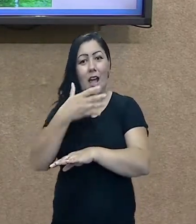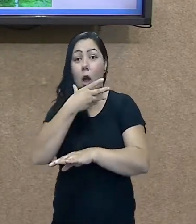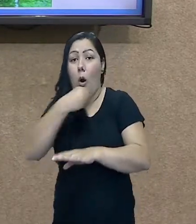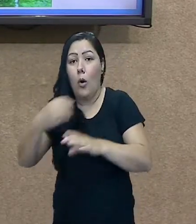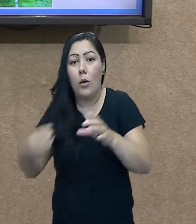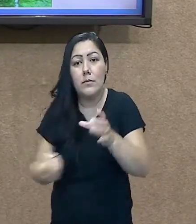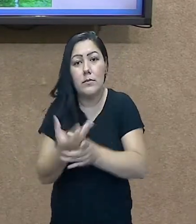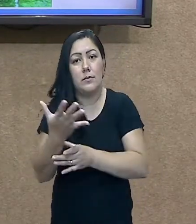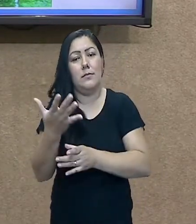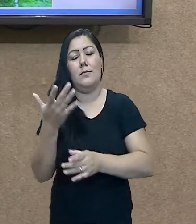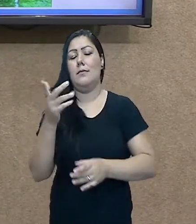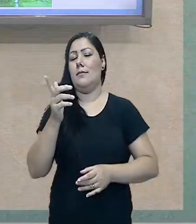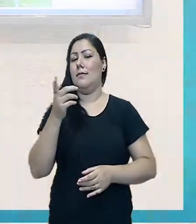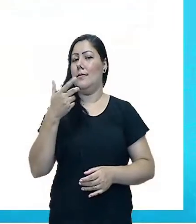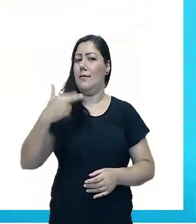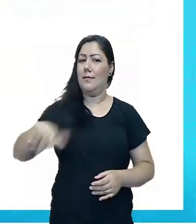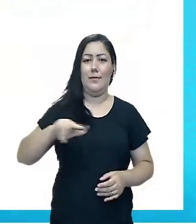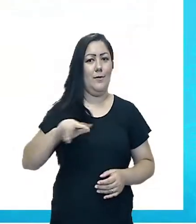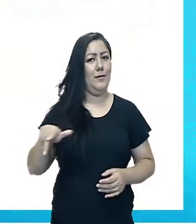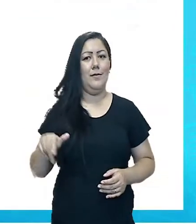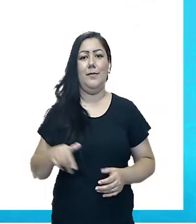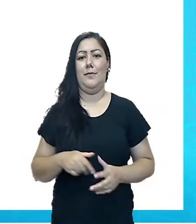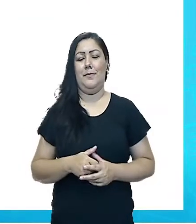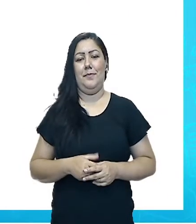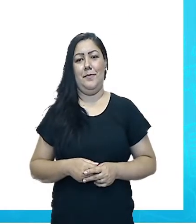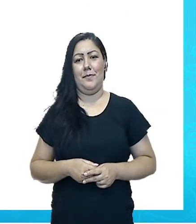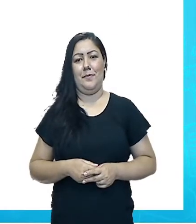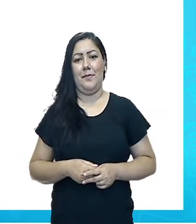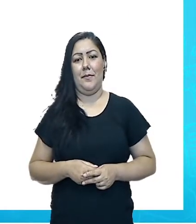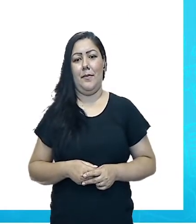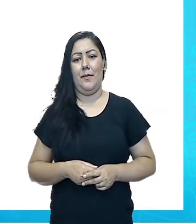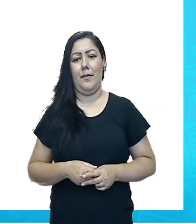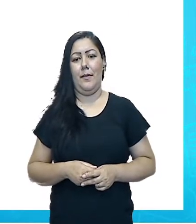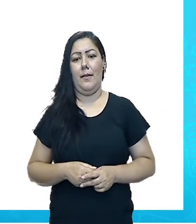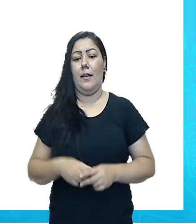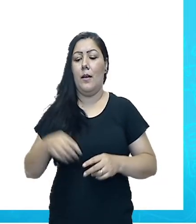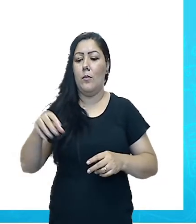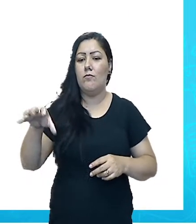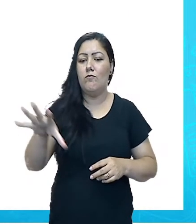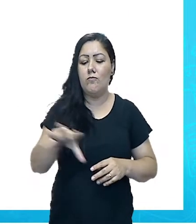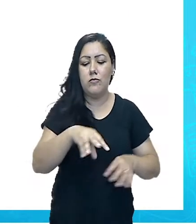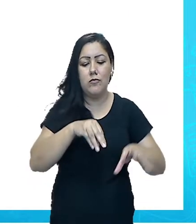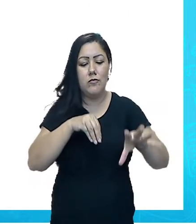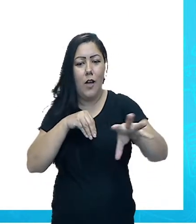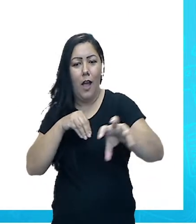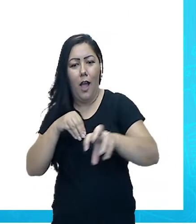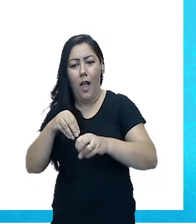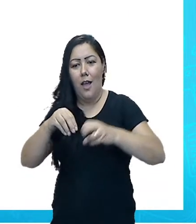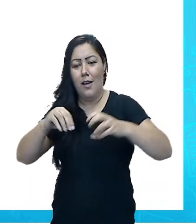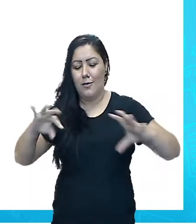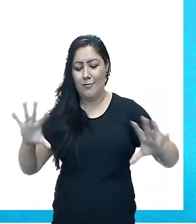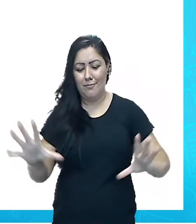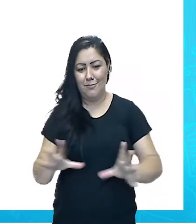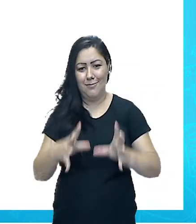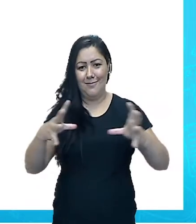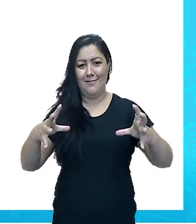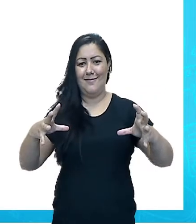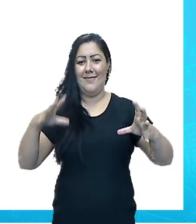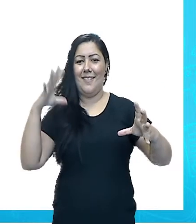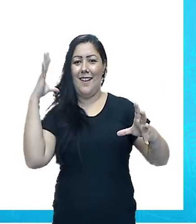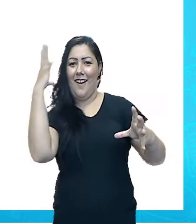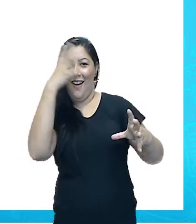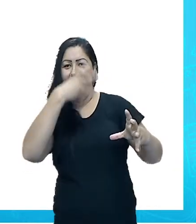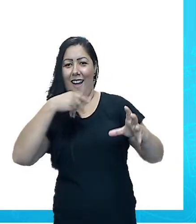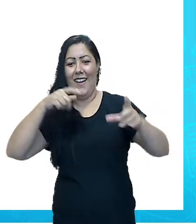homem. Tá certo? São elementos da natureza que compõem todo esse lugar.